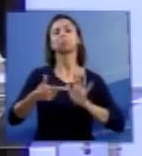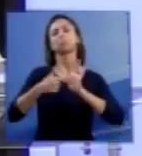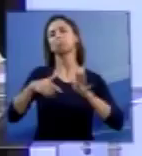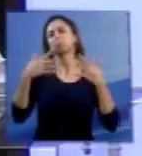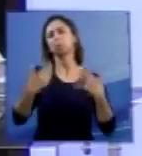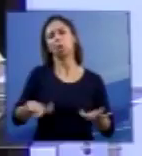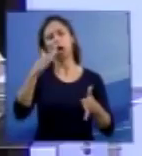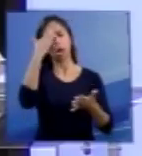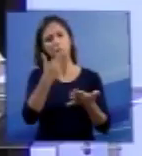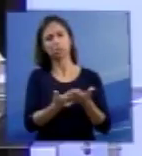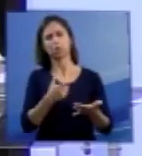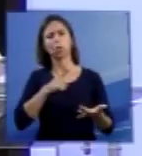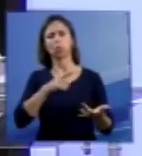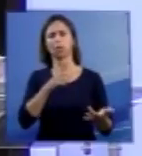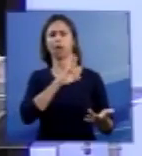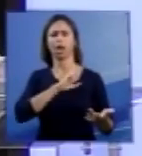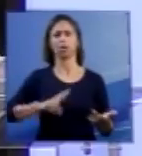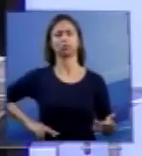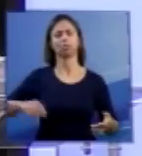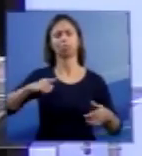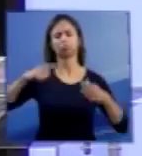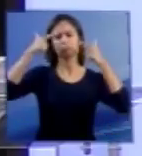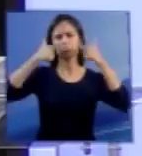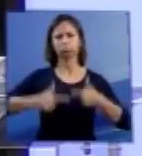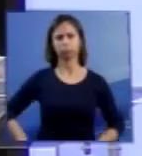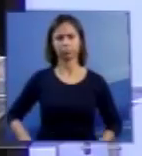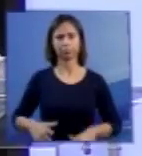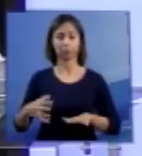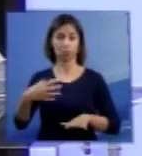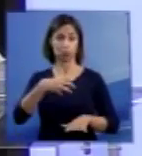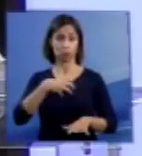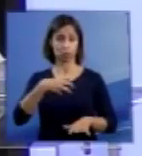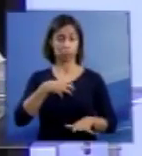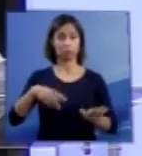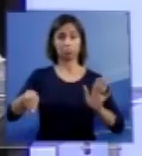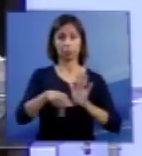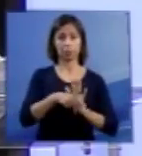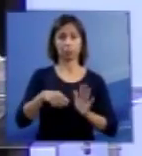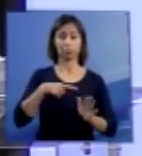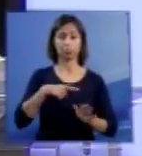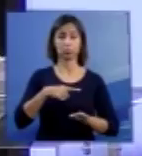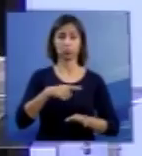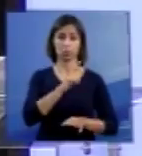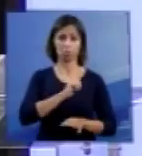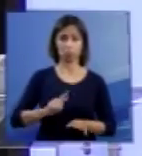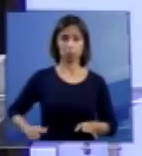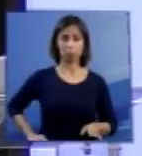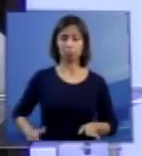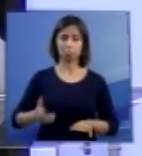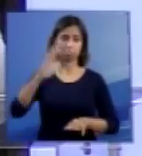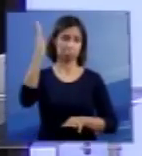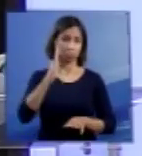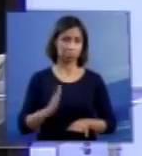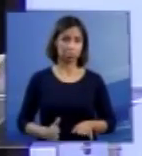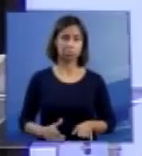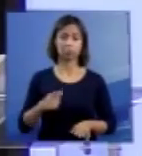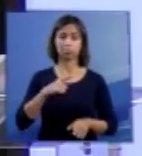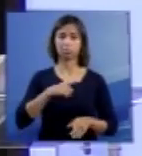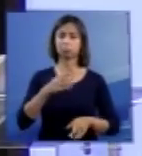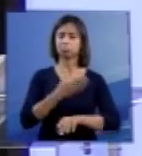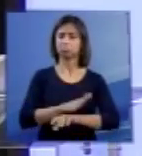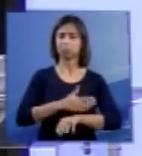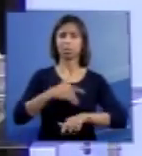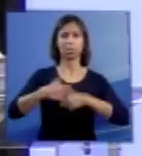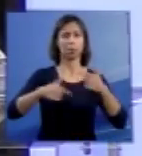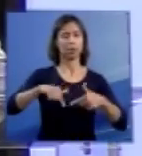credo religioso. O caráter laico do Estado é uma condição imprescindível para o pleno exercício da